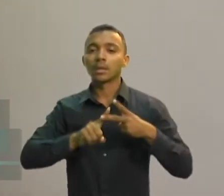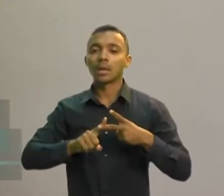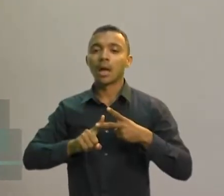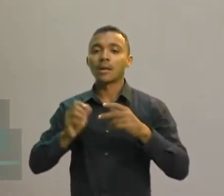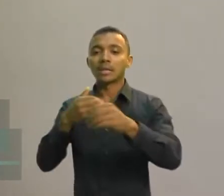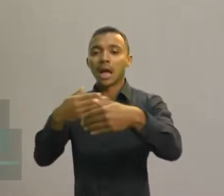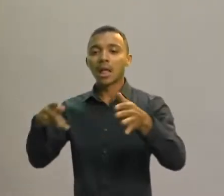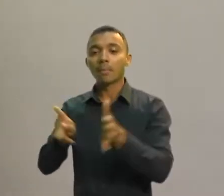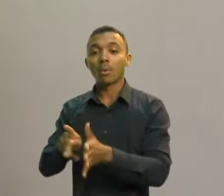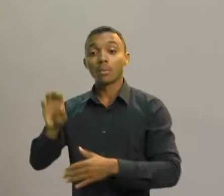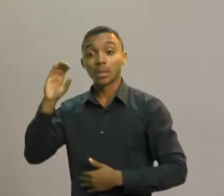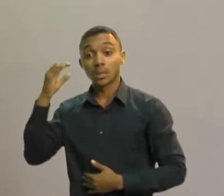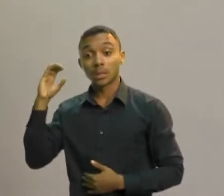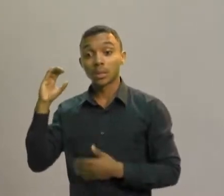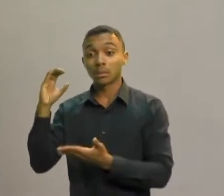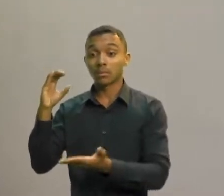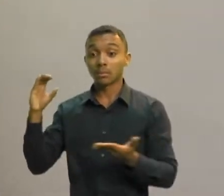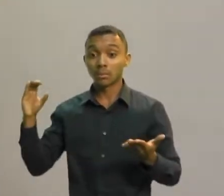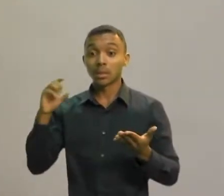eles podem ser